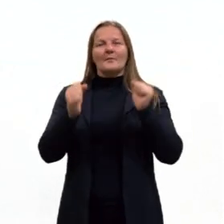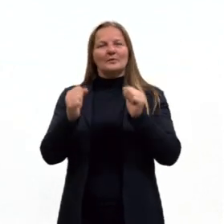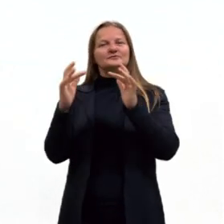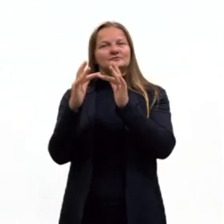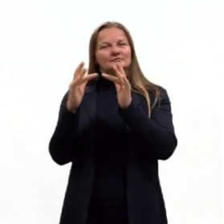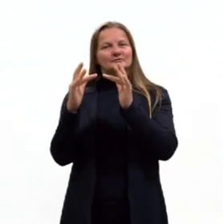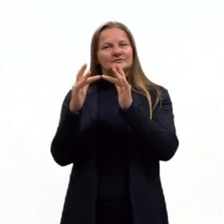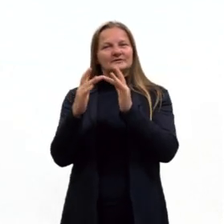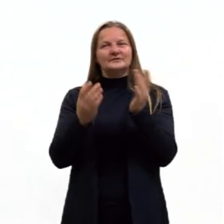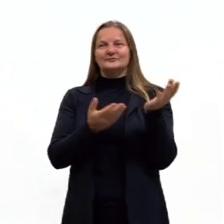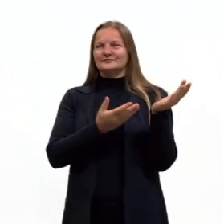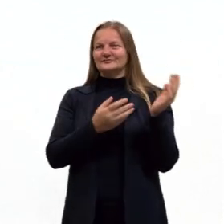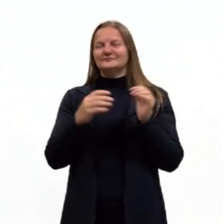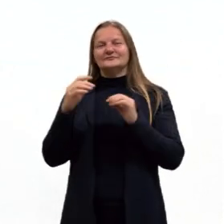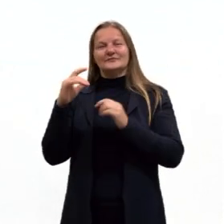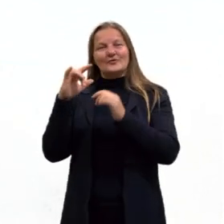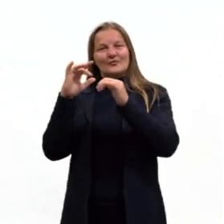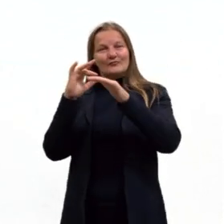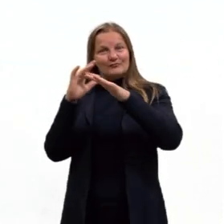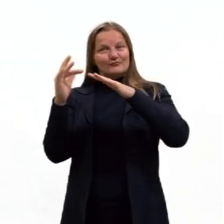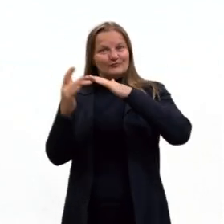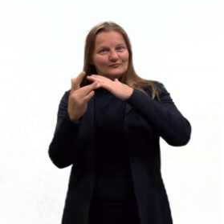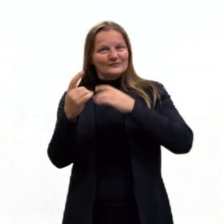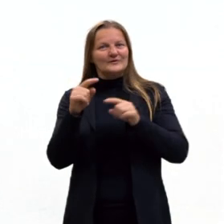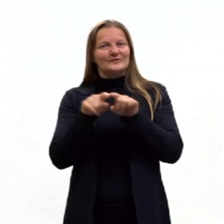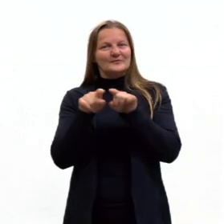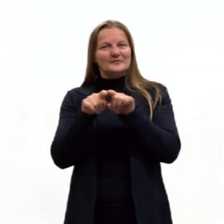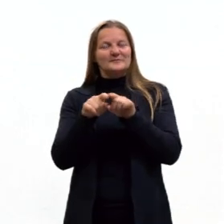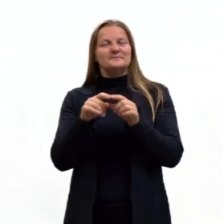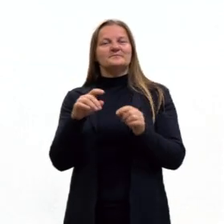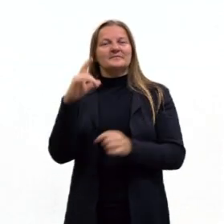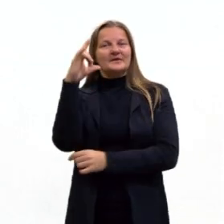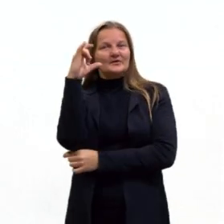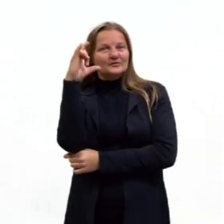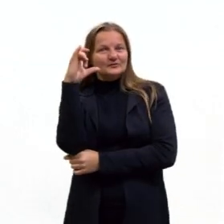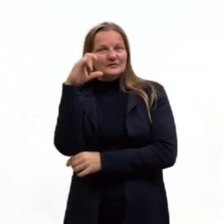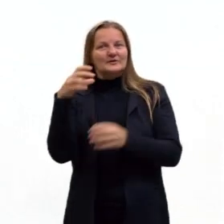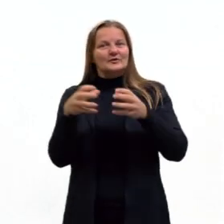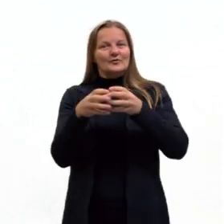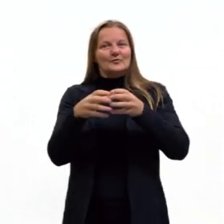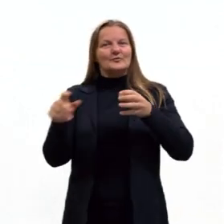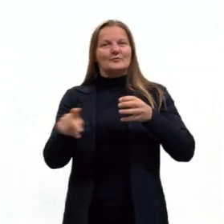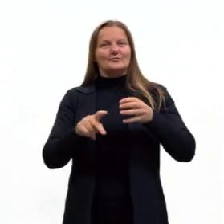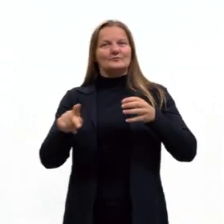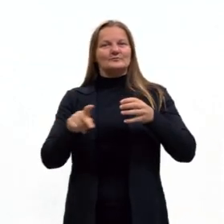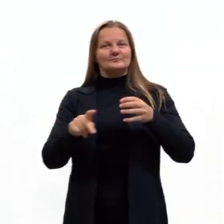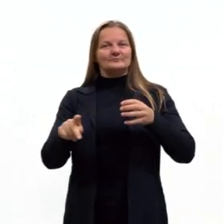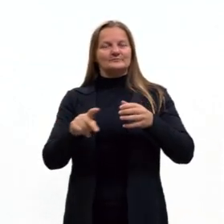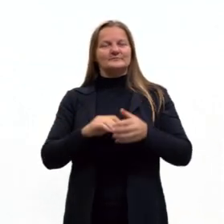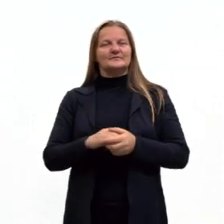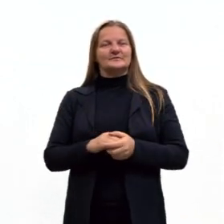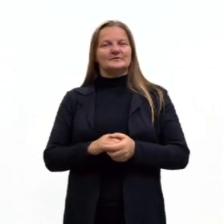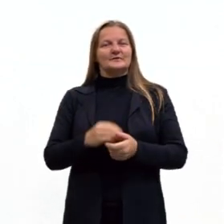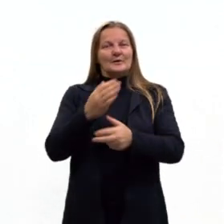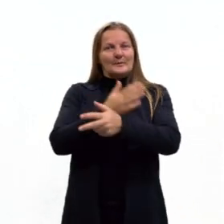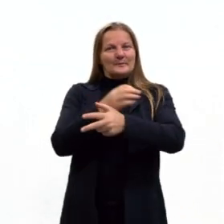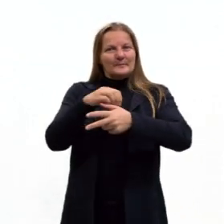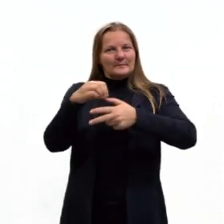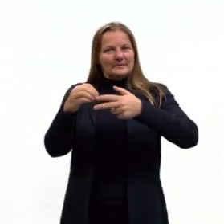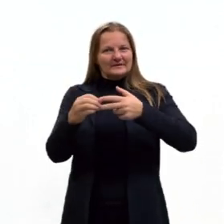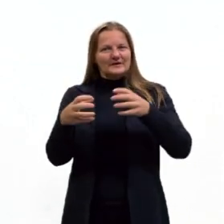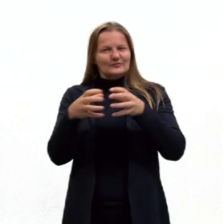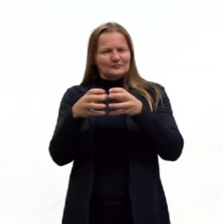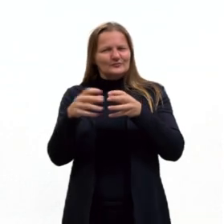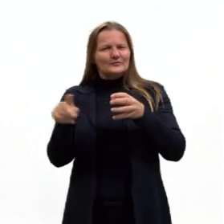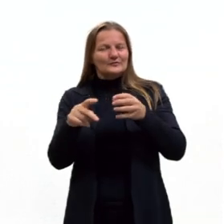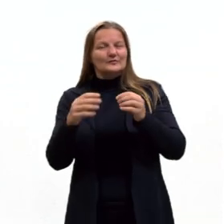comigo pelas minhas redes e a rede também dos professores do pré-ENEM. Qualquer